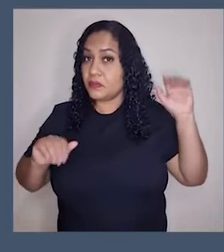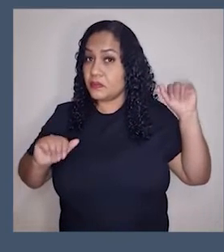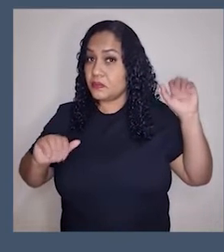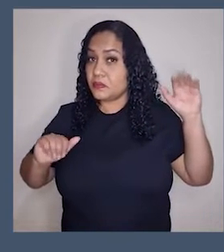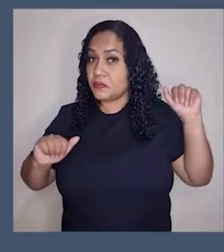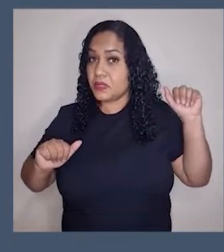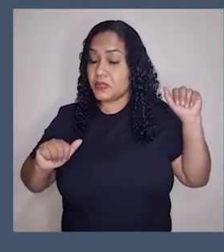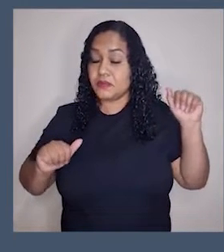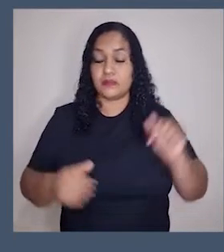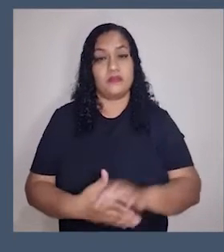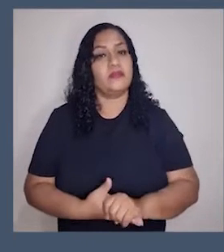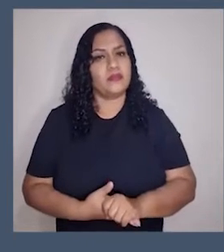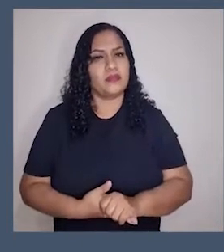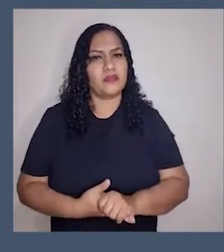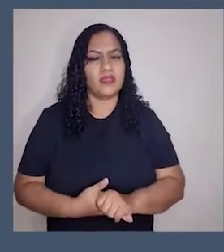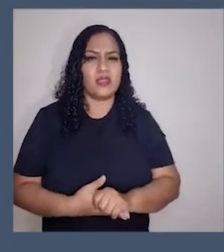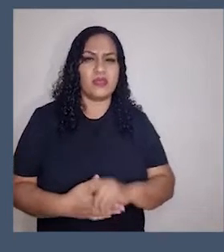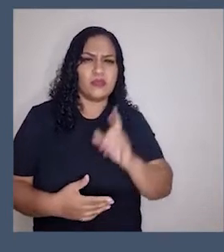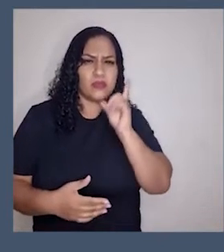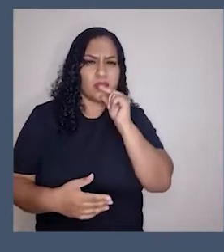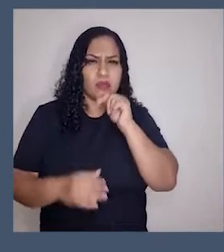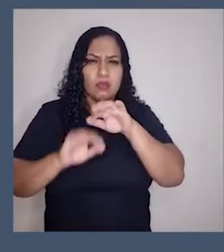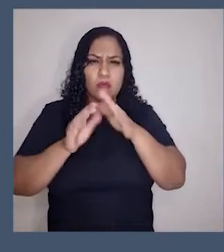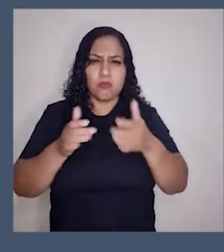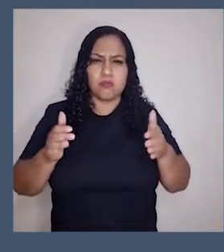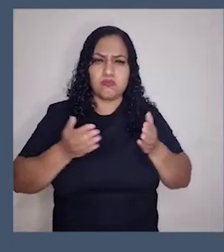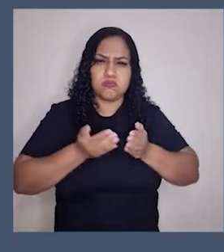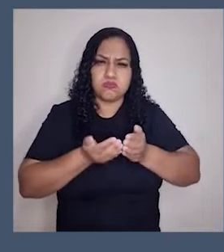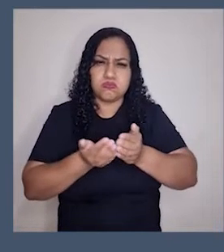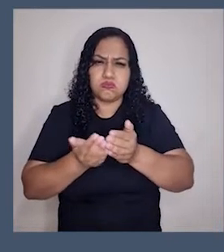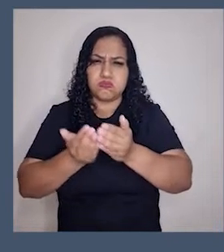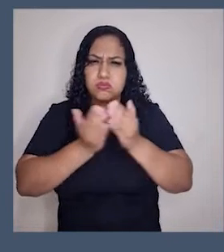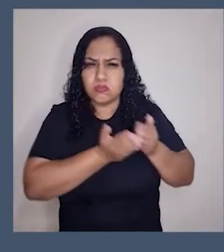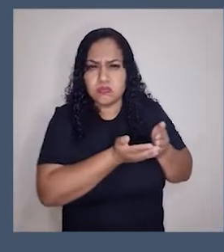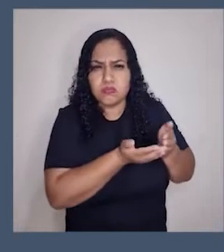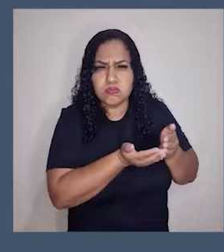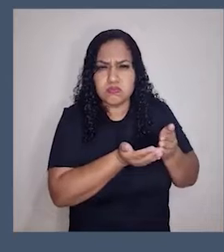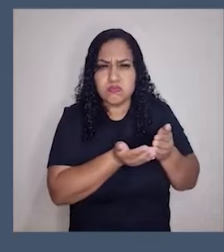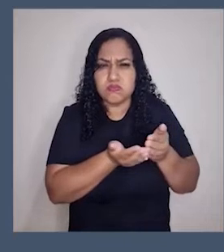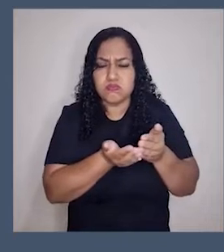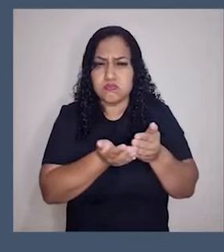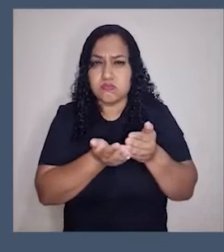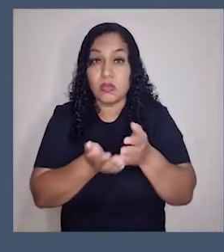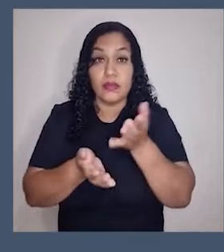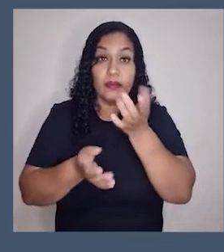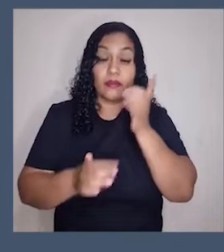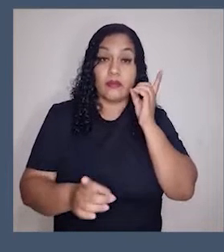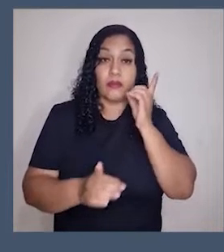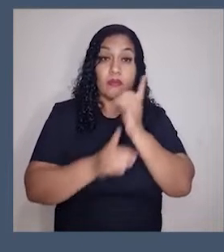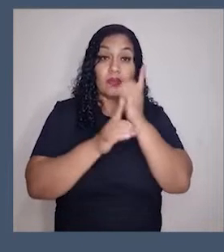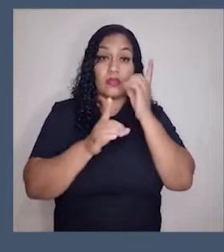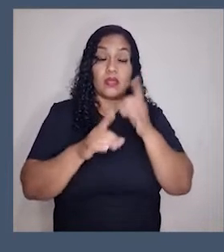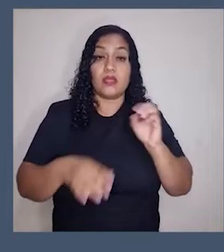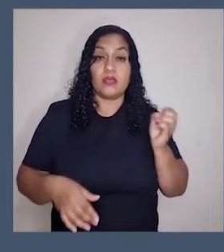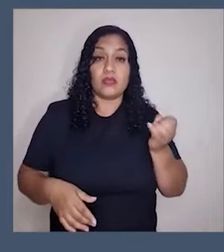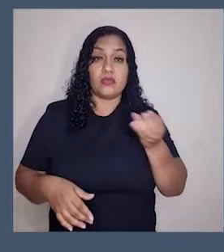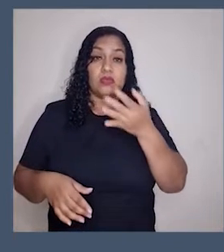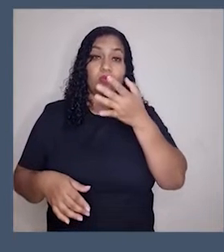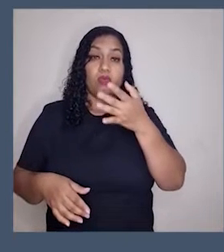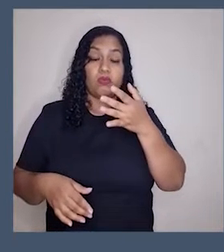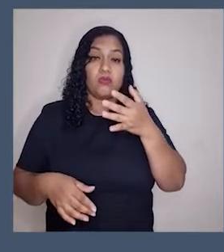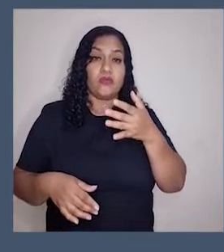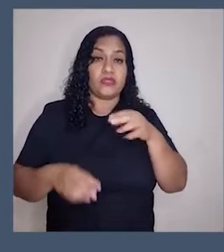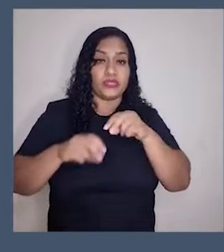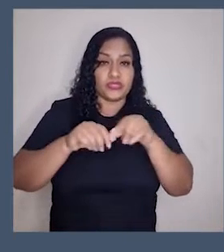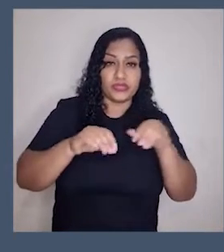Espanha, tá? Eles saíram o oceano adentro em busca de expansão territorial e iniciou-se o